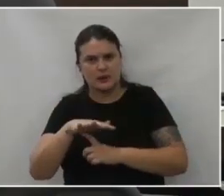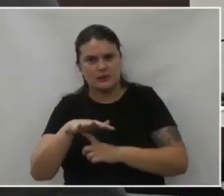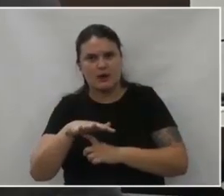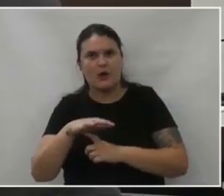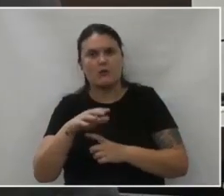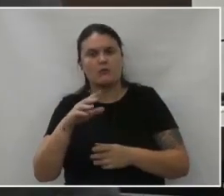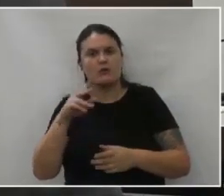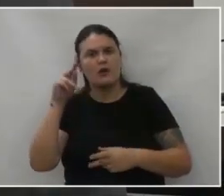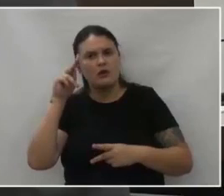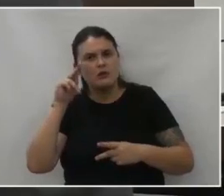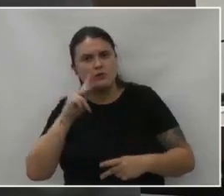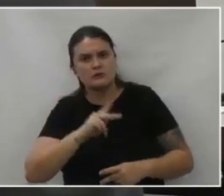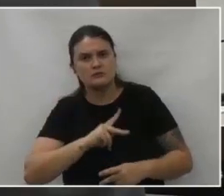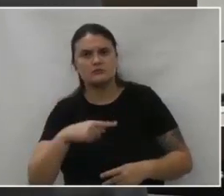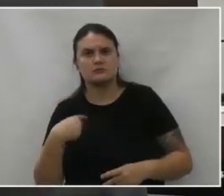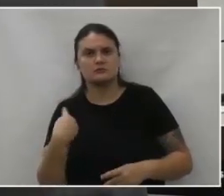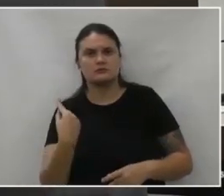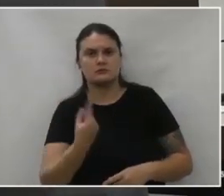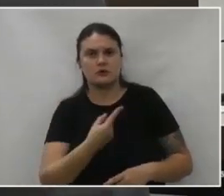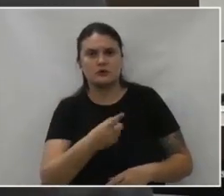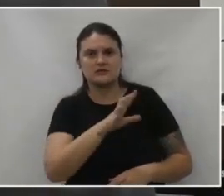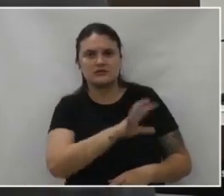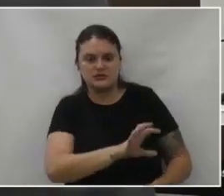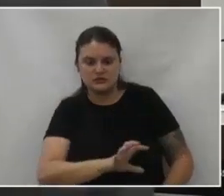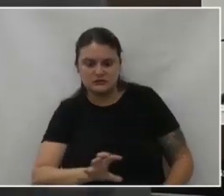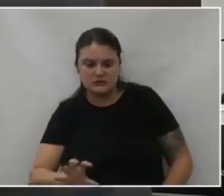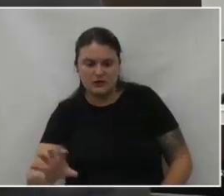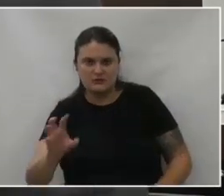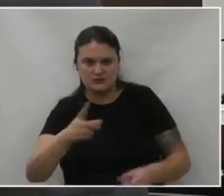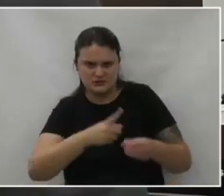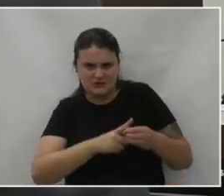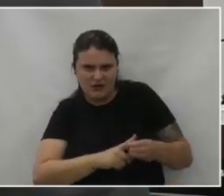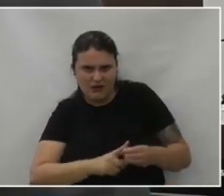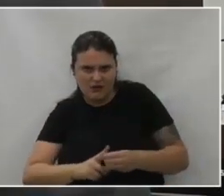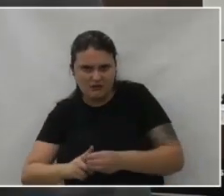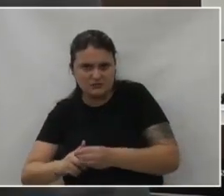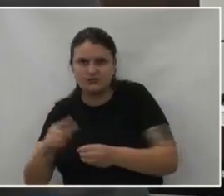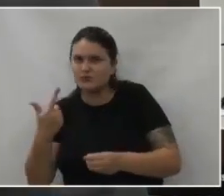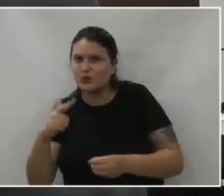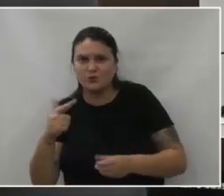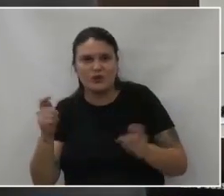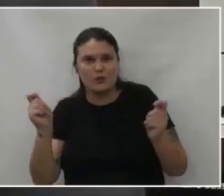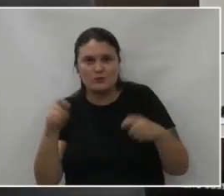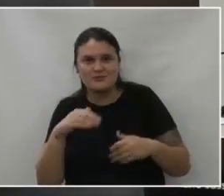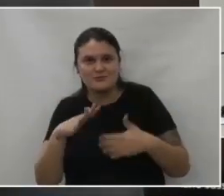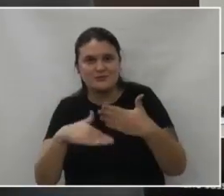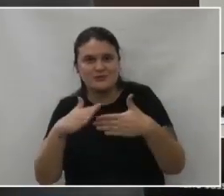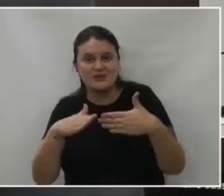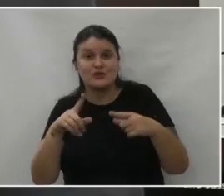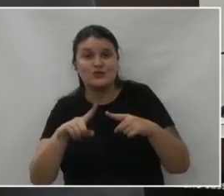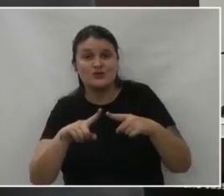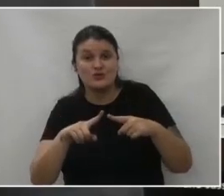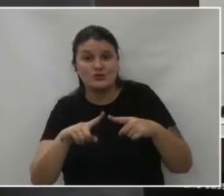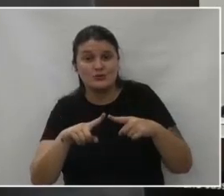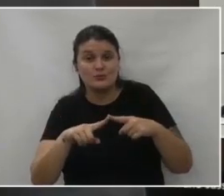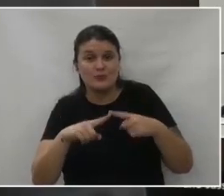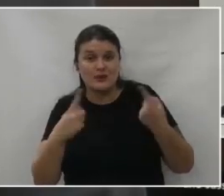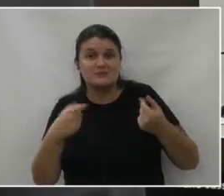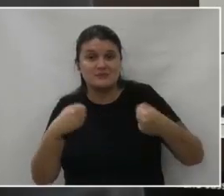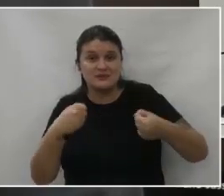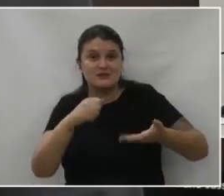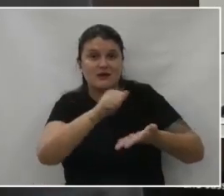e reconhece que a nossa região não tem condições de desenvolver se nós não tivermos uma rodovia decente.